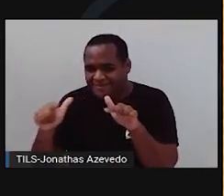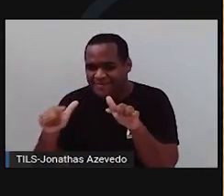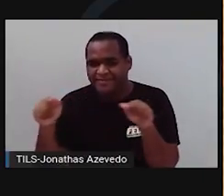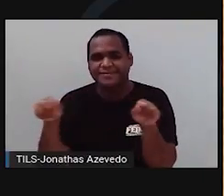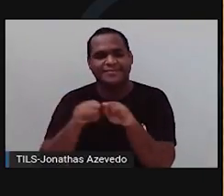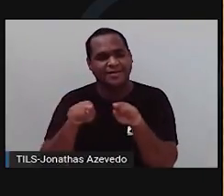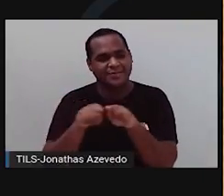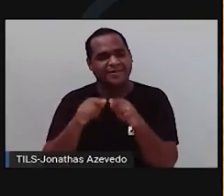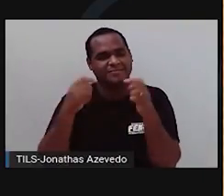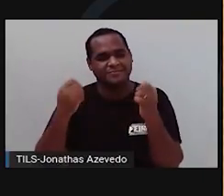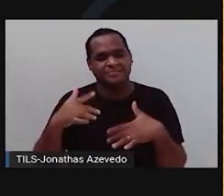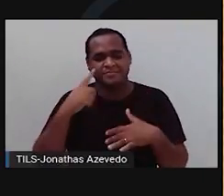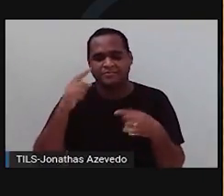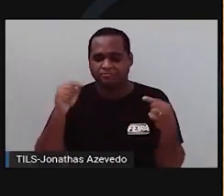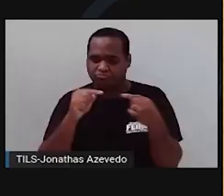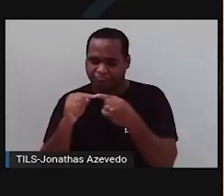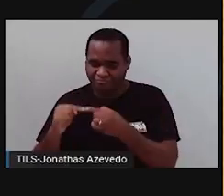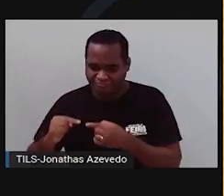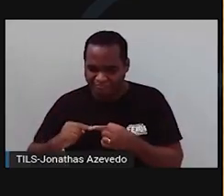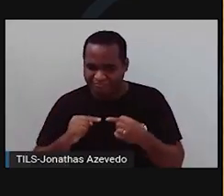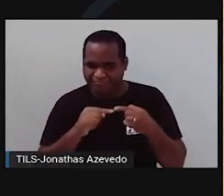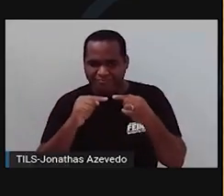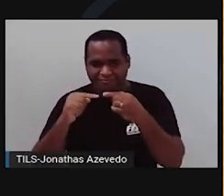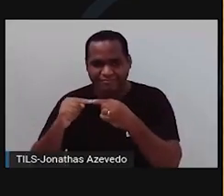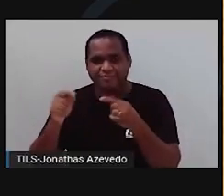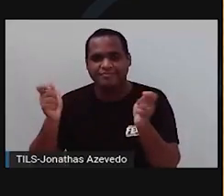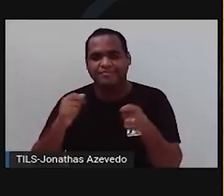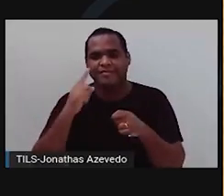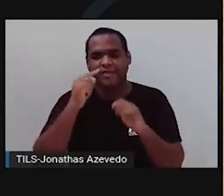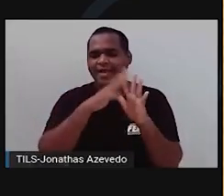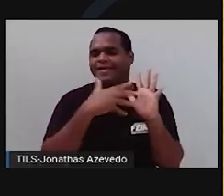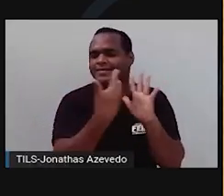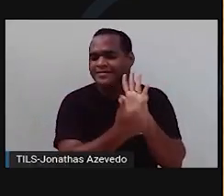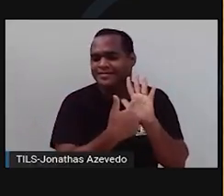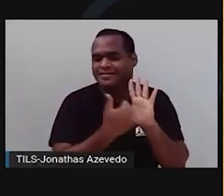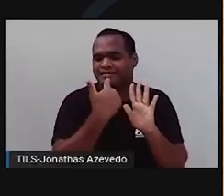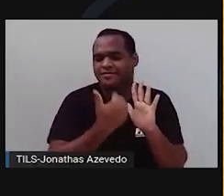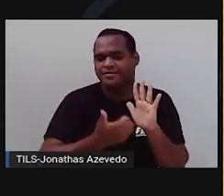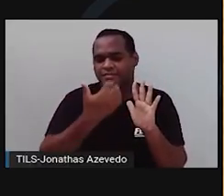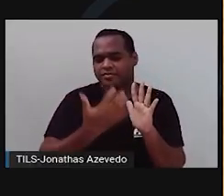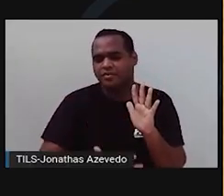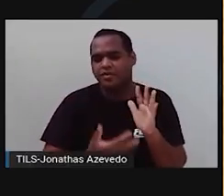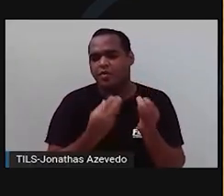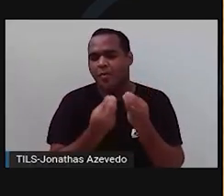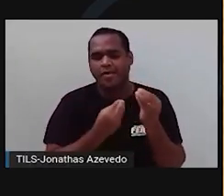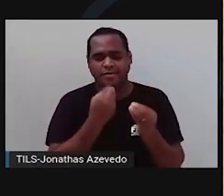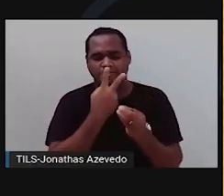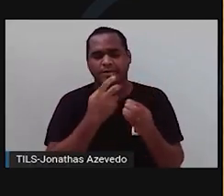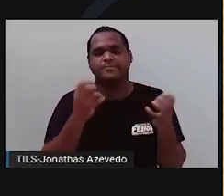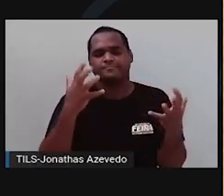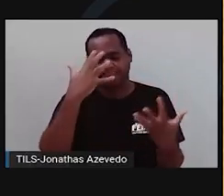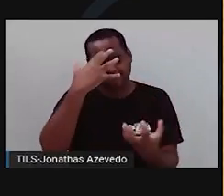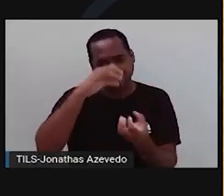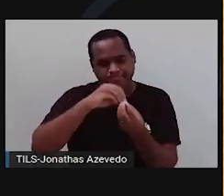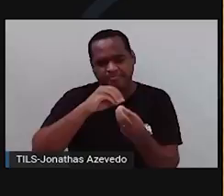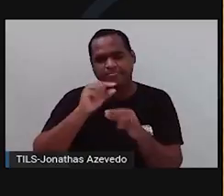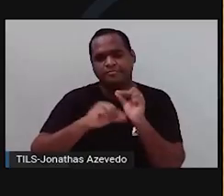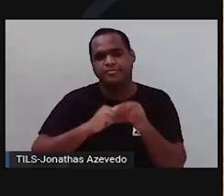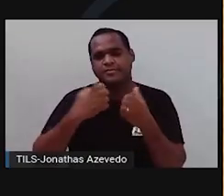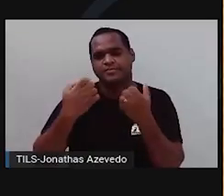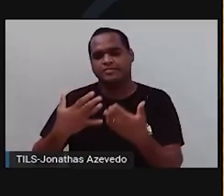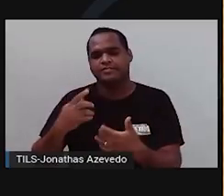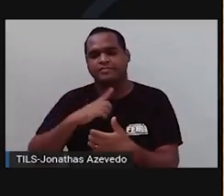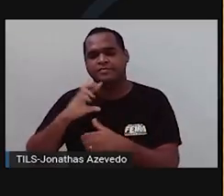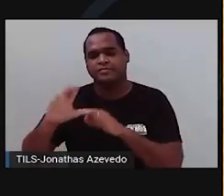assim, então, todas as combinações possíveis. Usamos o diagrama de Punnett, dessa vez, um pouco mais complexo para calcular a proporção de cada